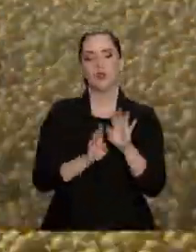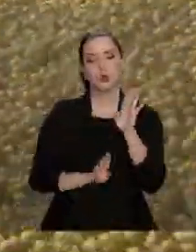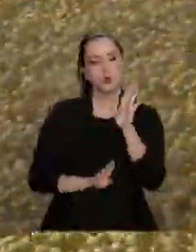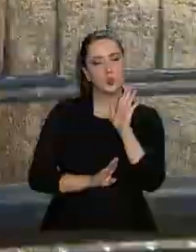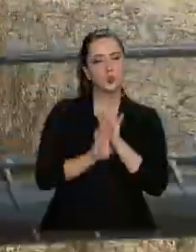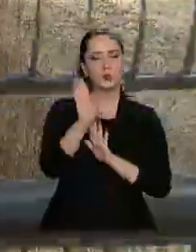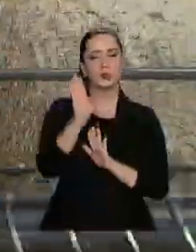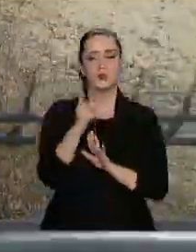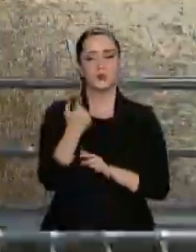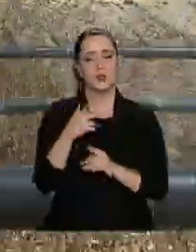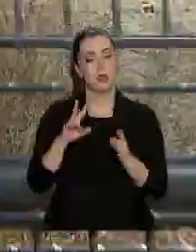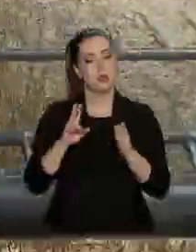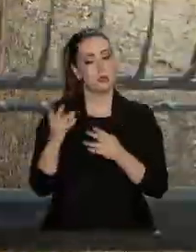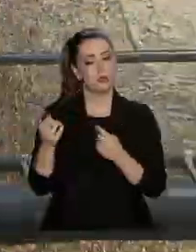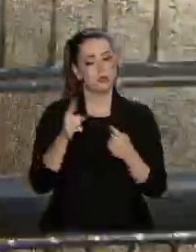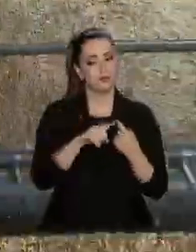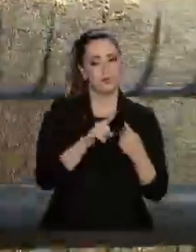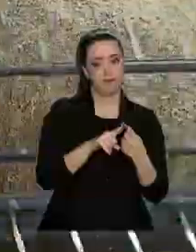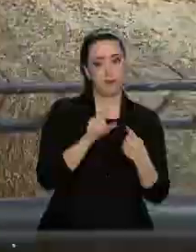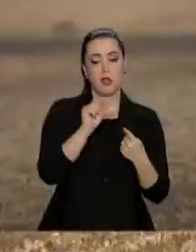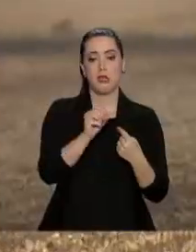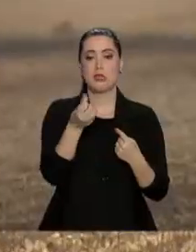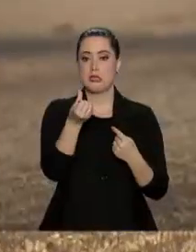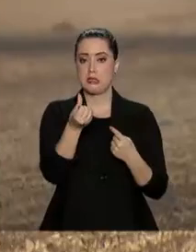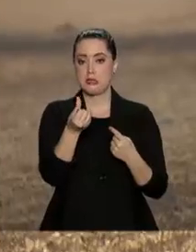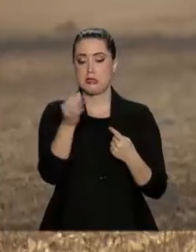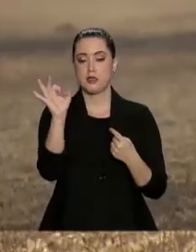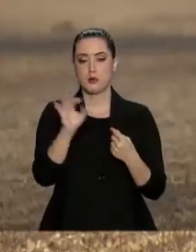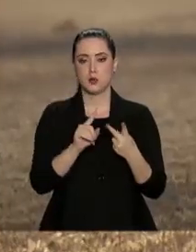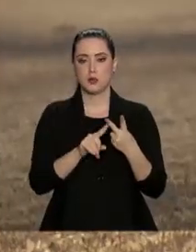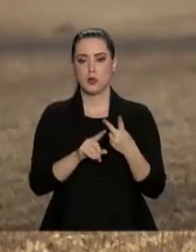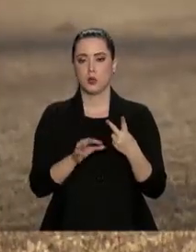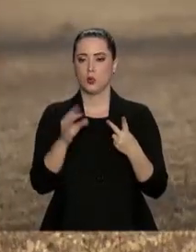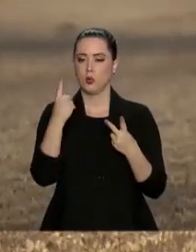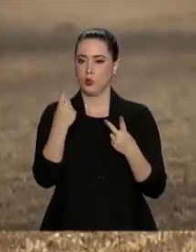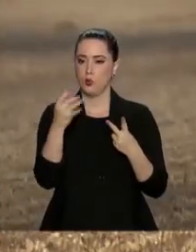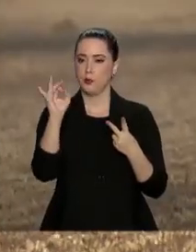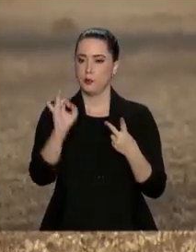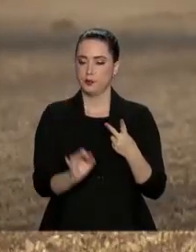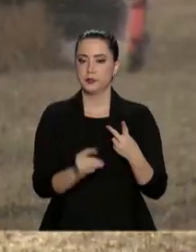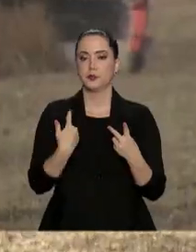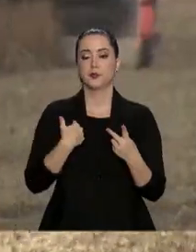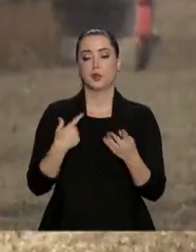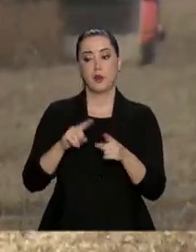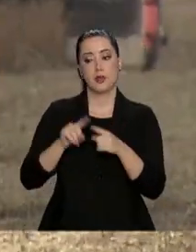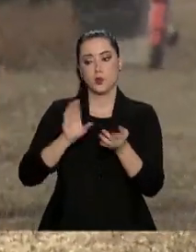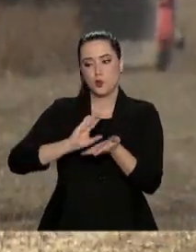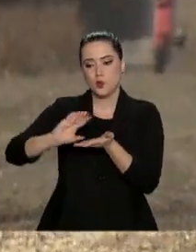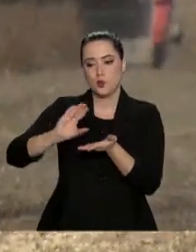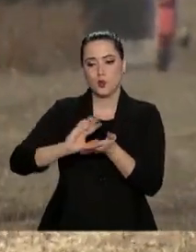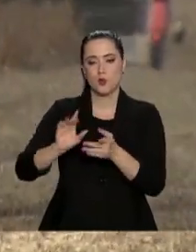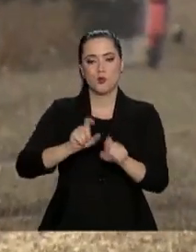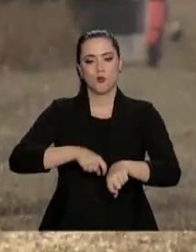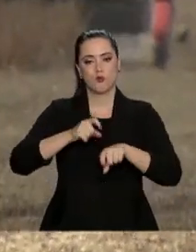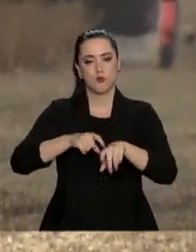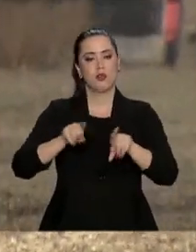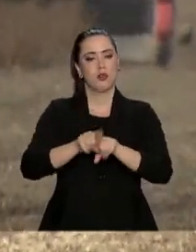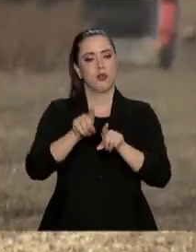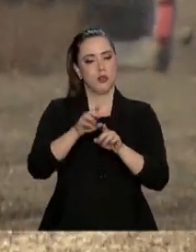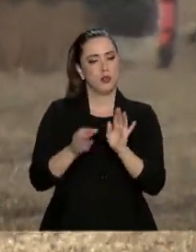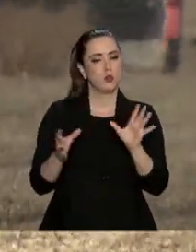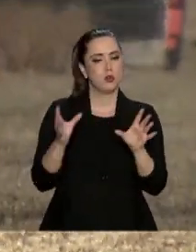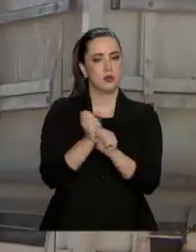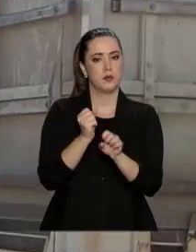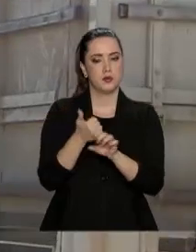aumentaram, respectivamente 6% e 1%. E os investimentos somaram cerca de 18 bilhões